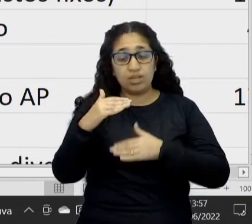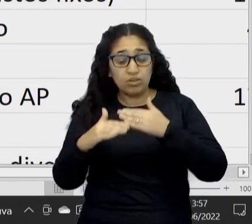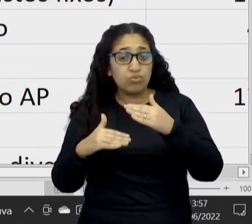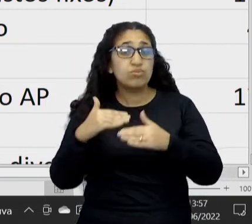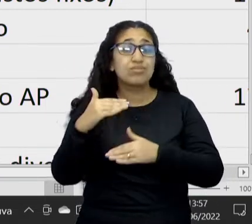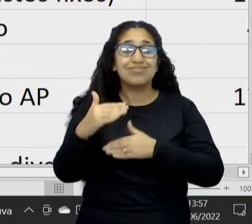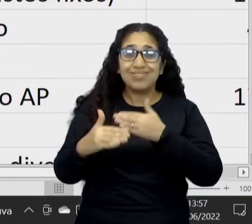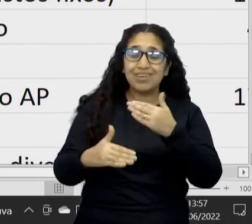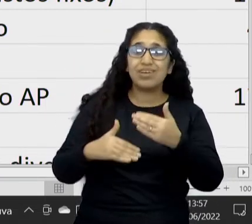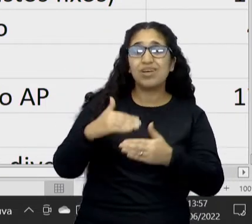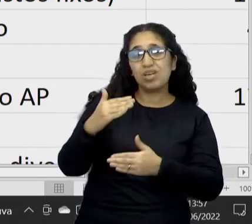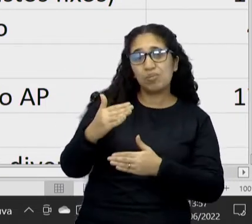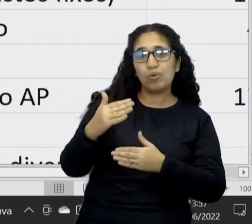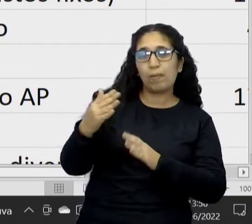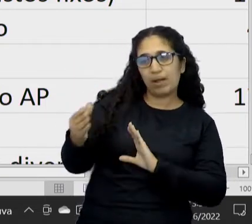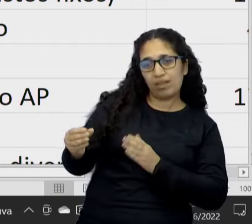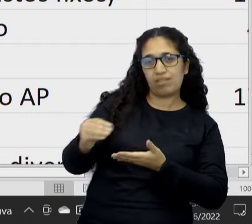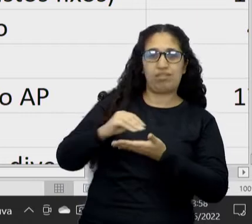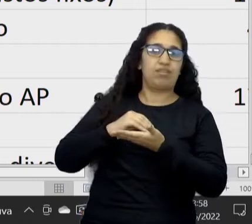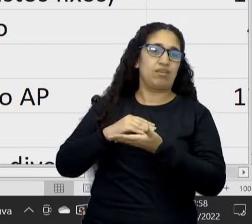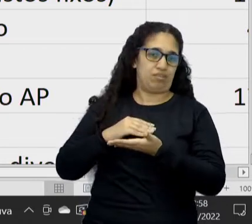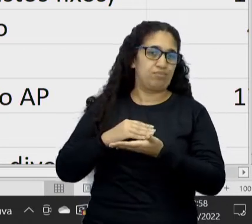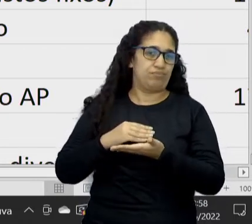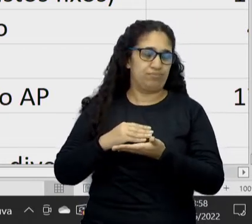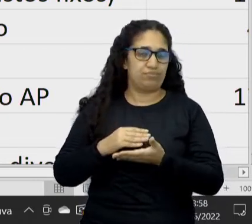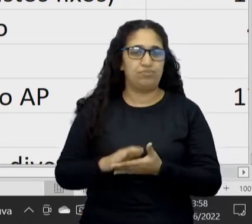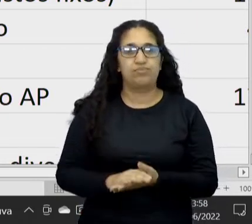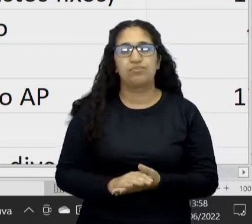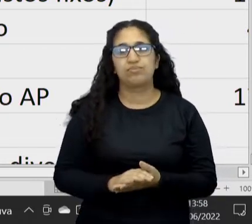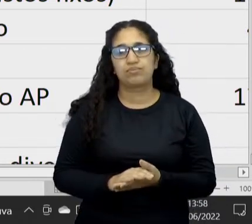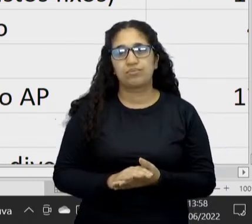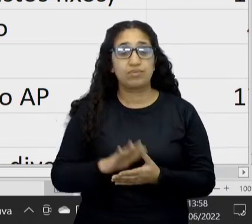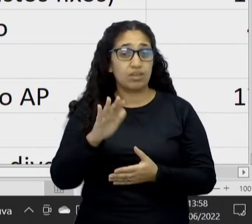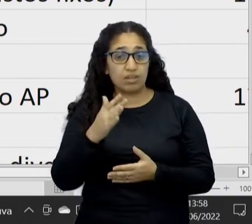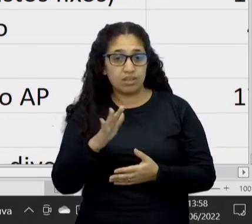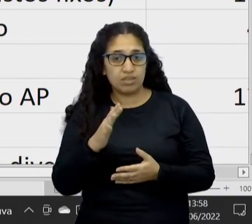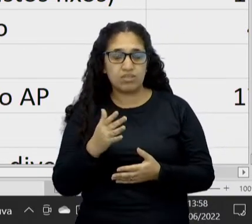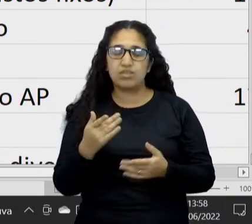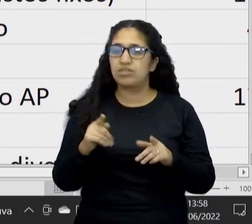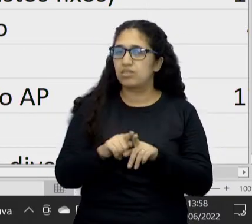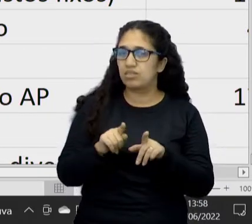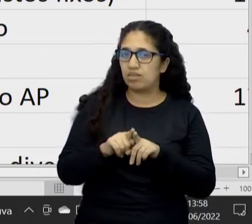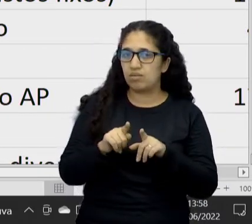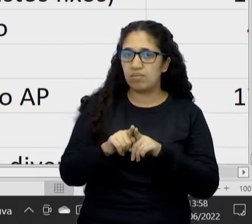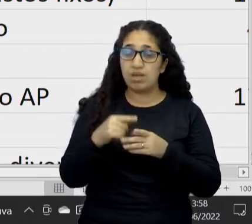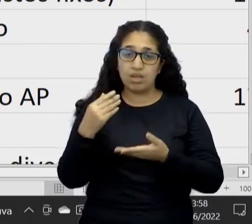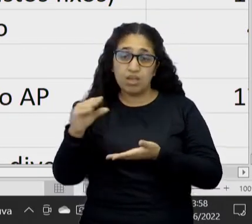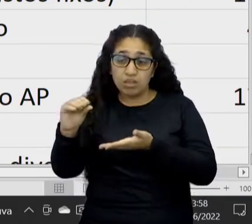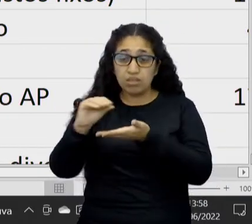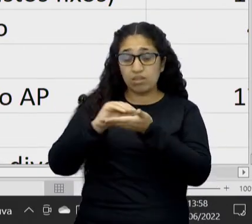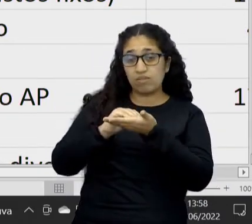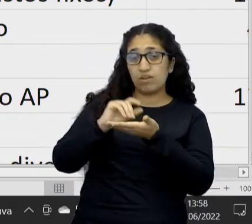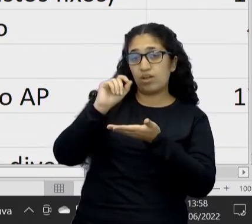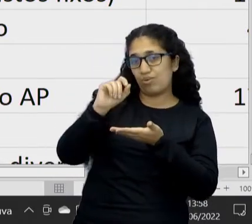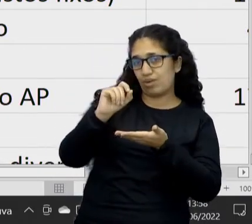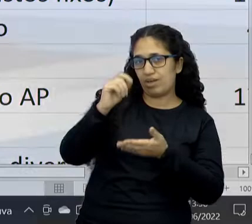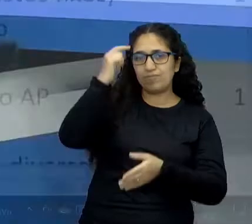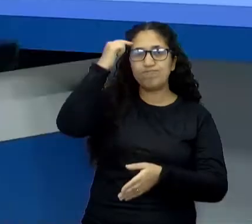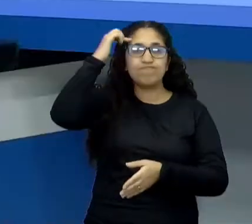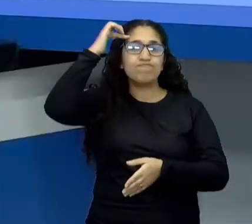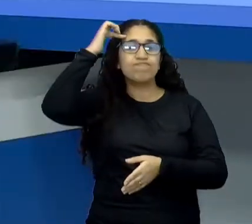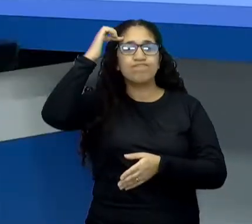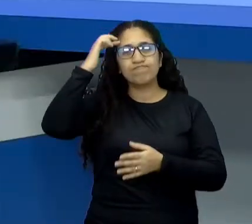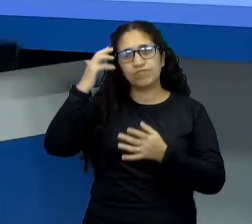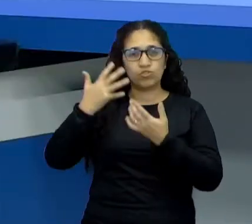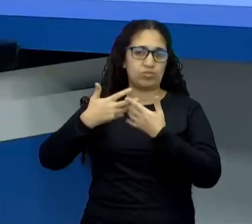para você ter esse valor de volta. E muitas vezes ele vem de volta no intelectual, né? Sim.